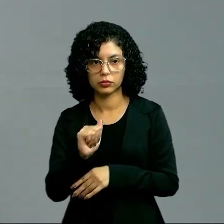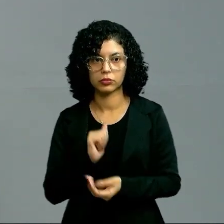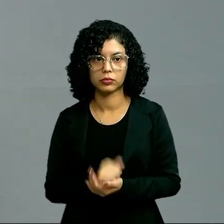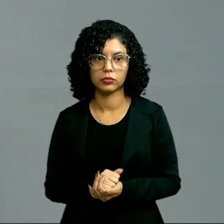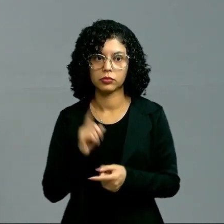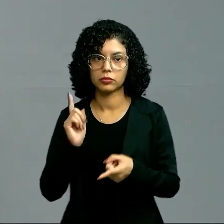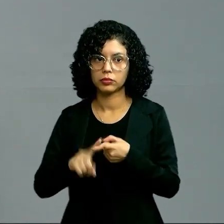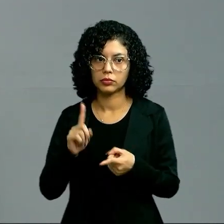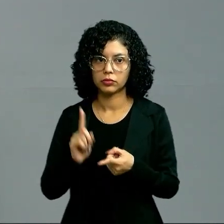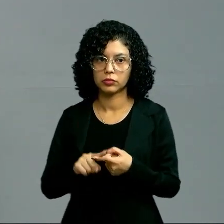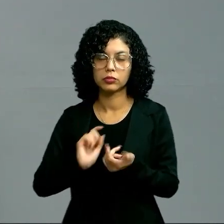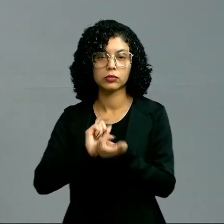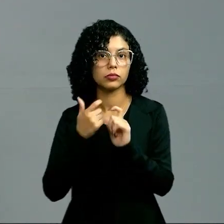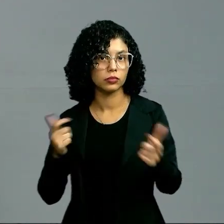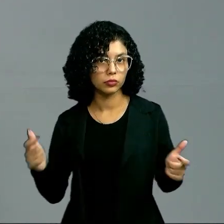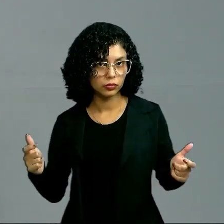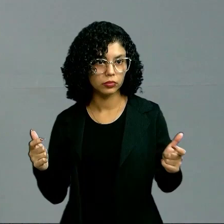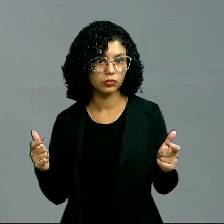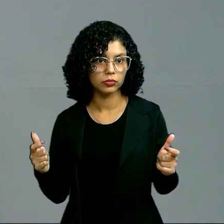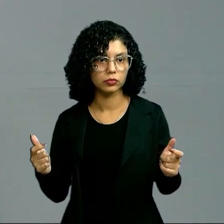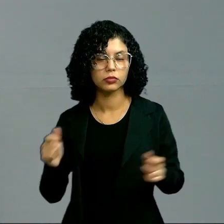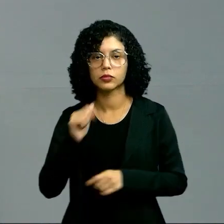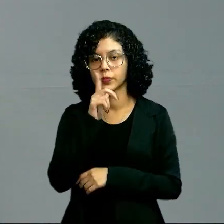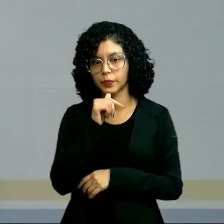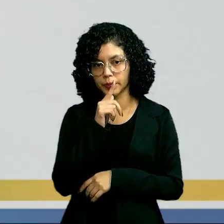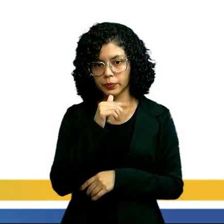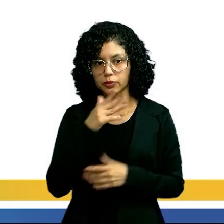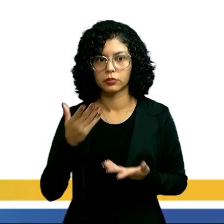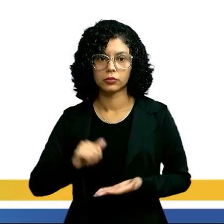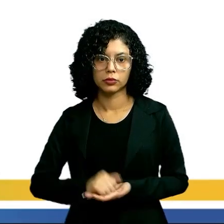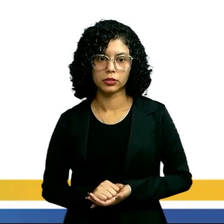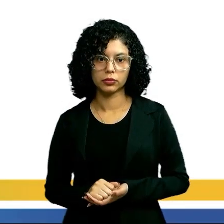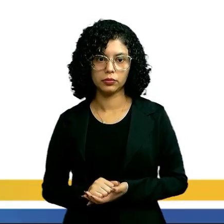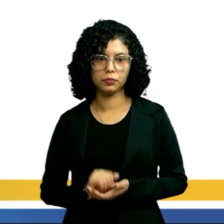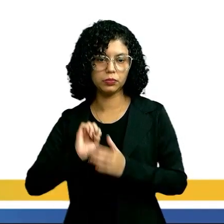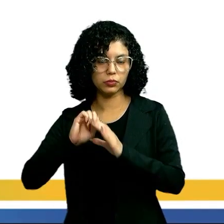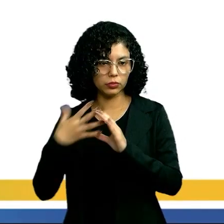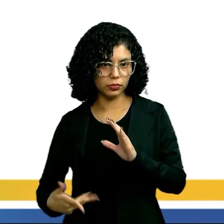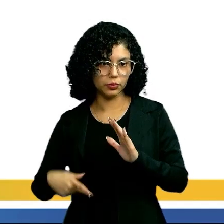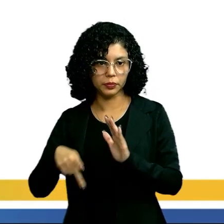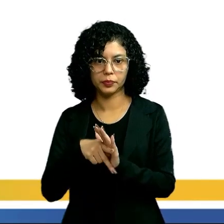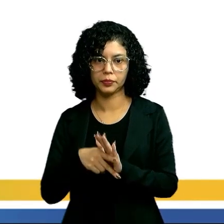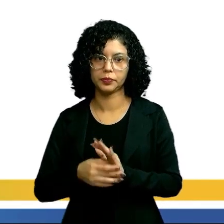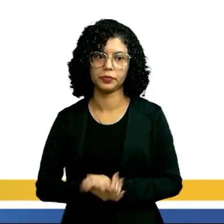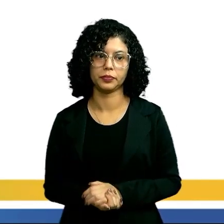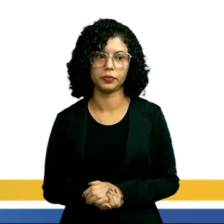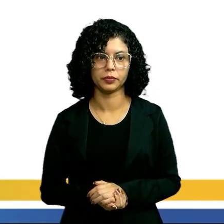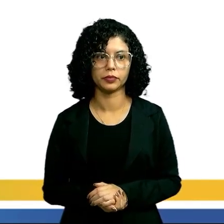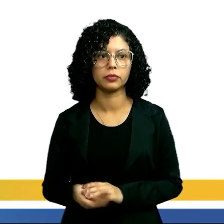tá? Porque vai aumentar a sua retenção de líquido, tá? Uma das características aí.